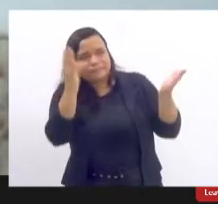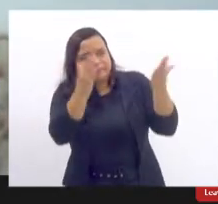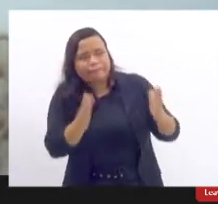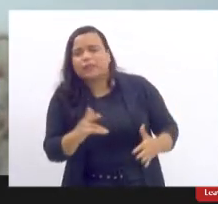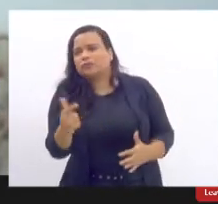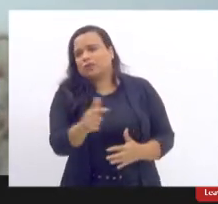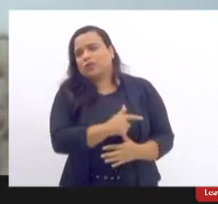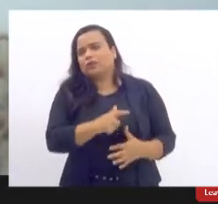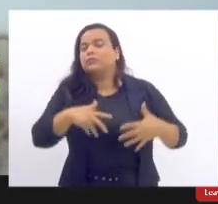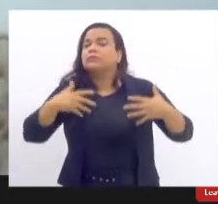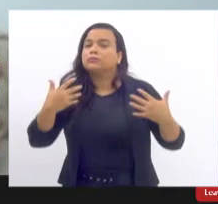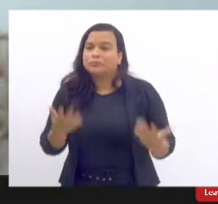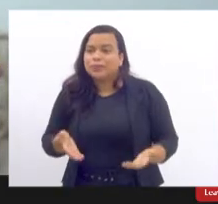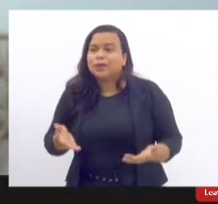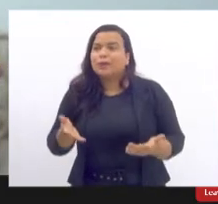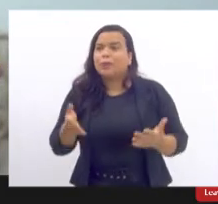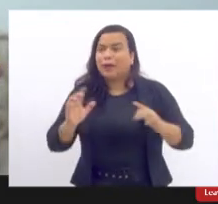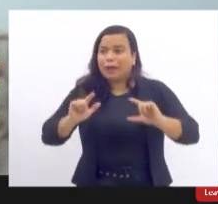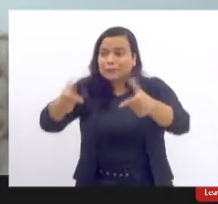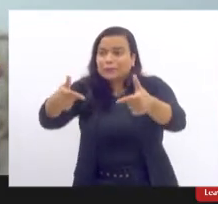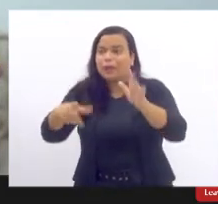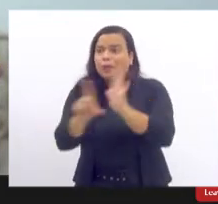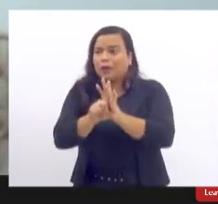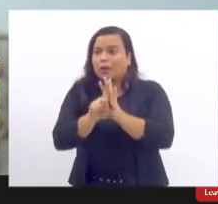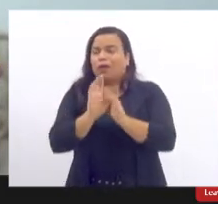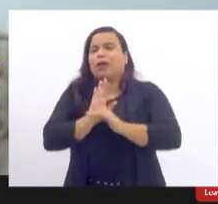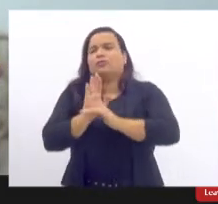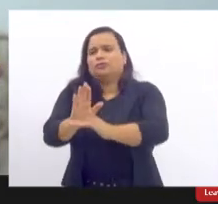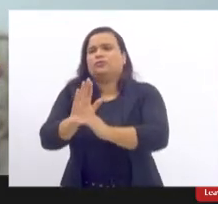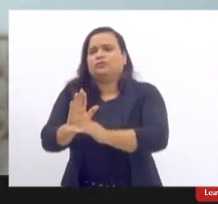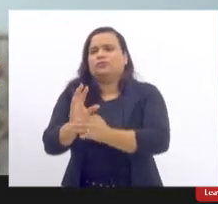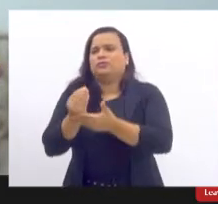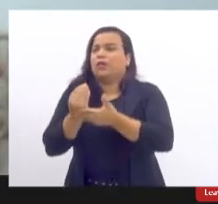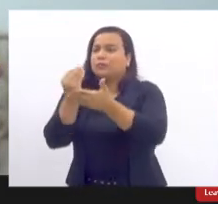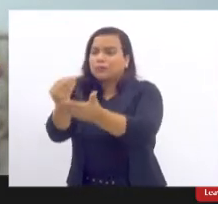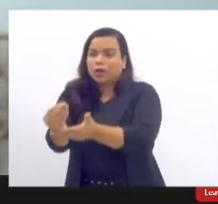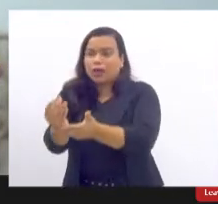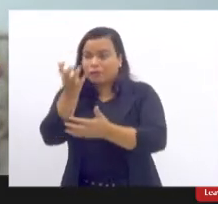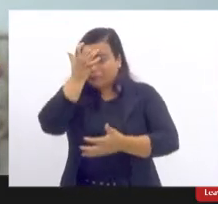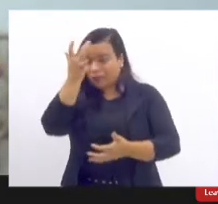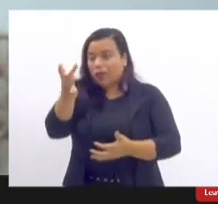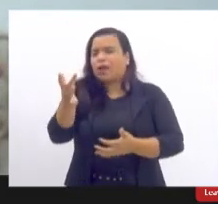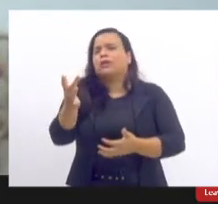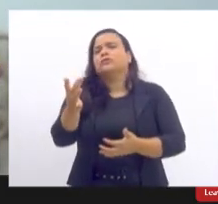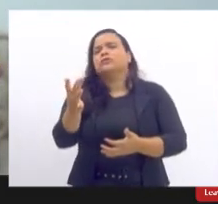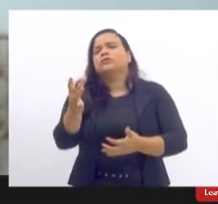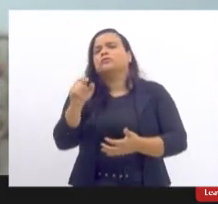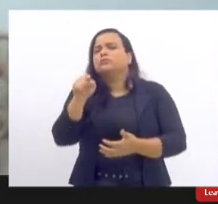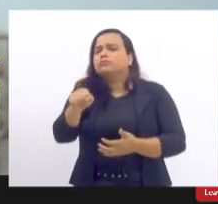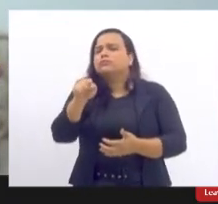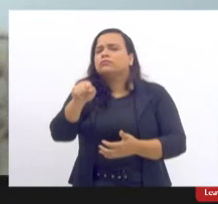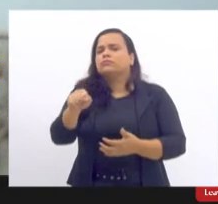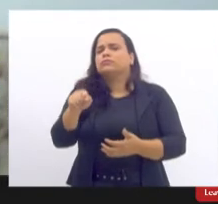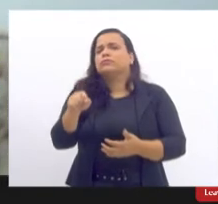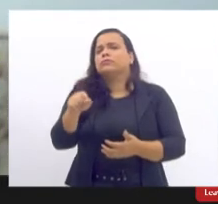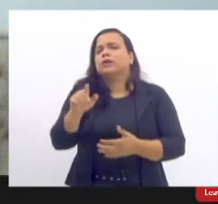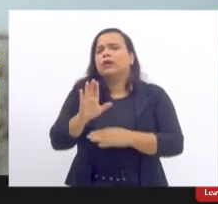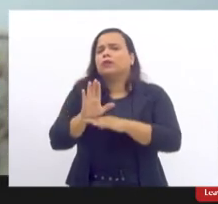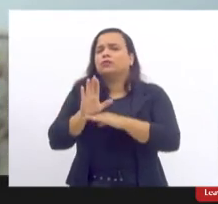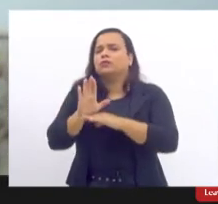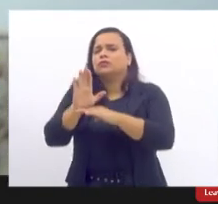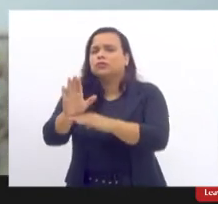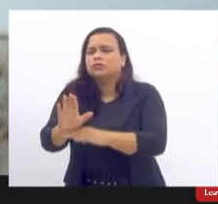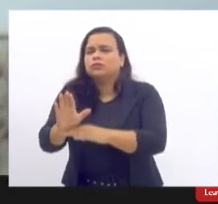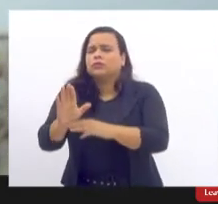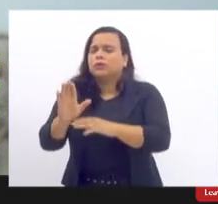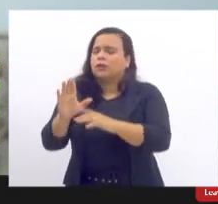um dispositivo legal que favorece e facilita alguma coisa que é da ordem e que vai minorar